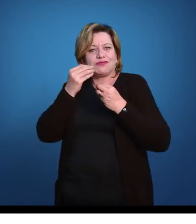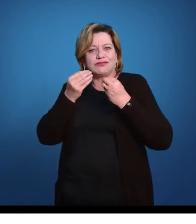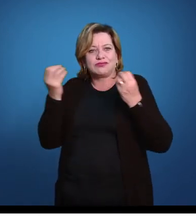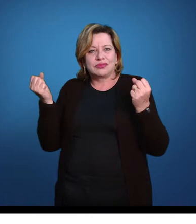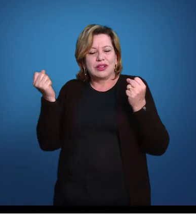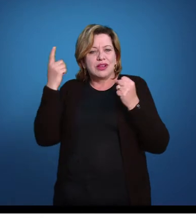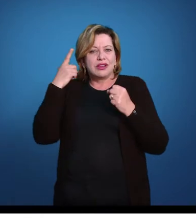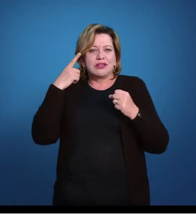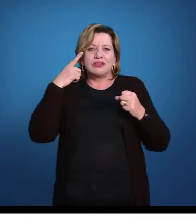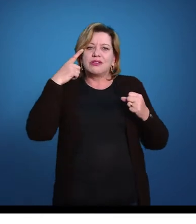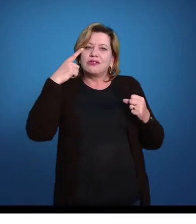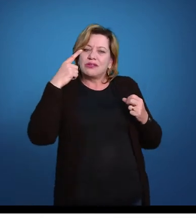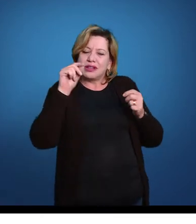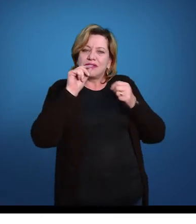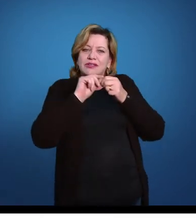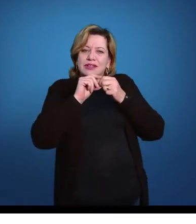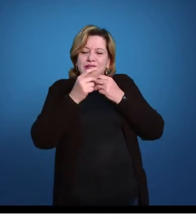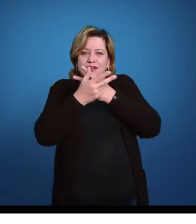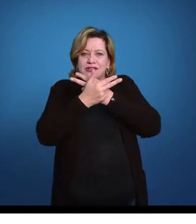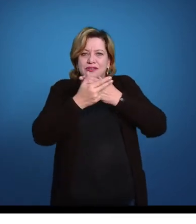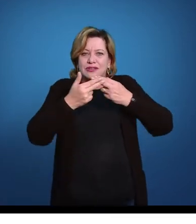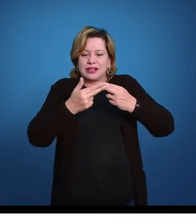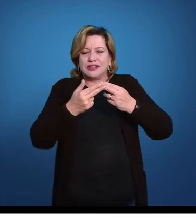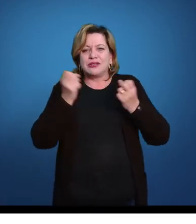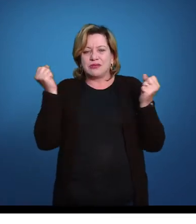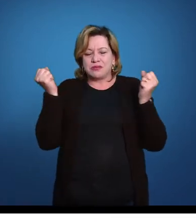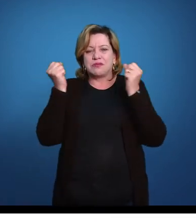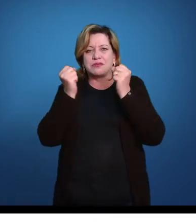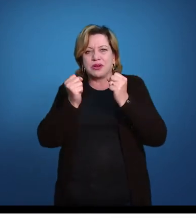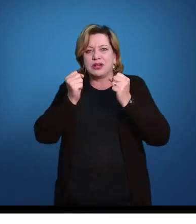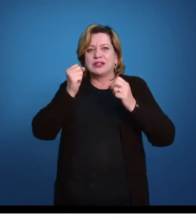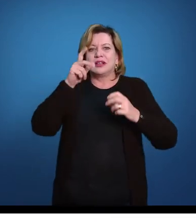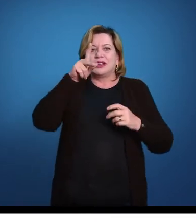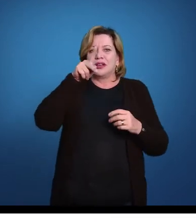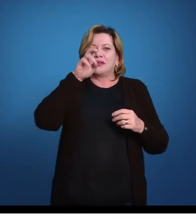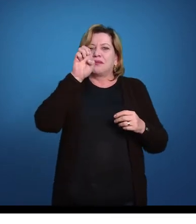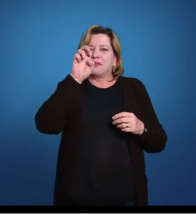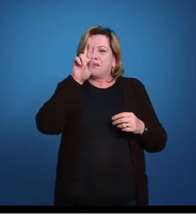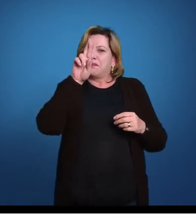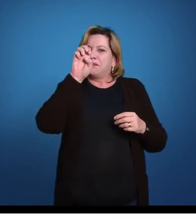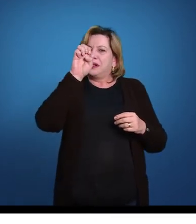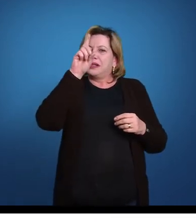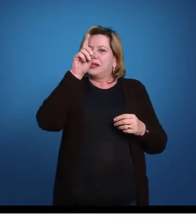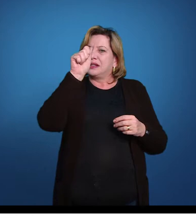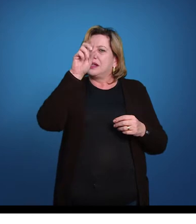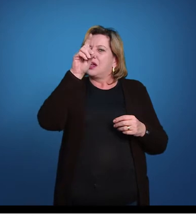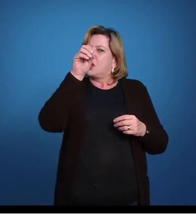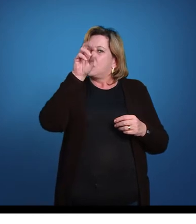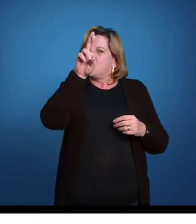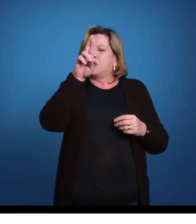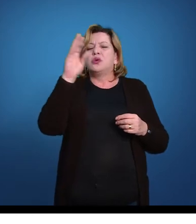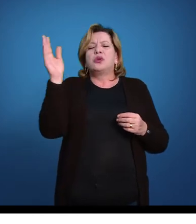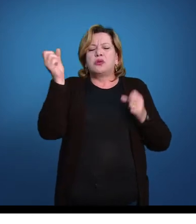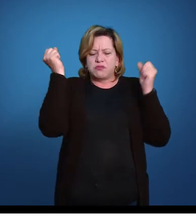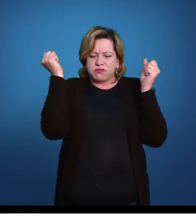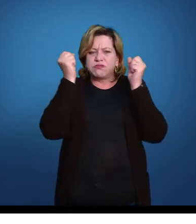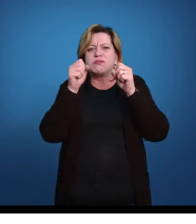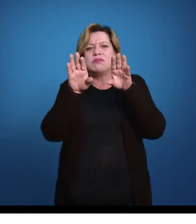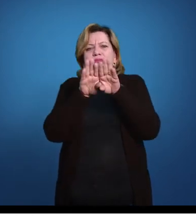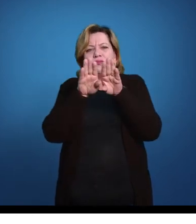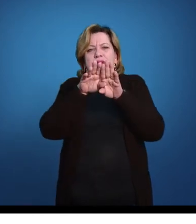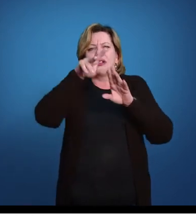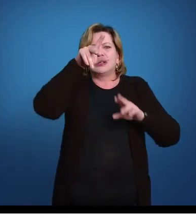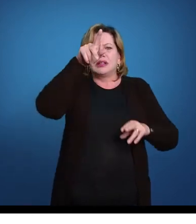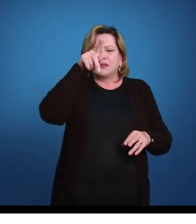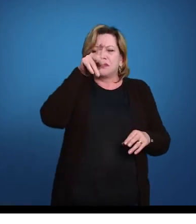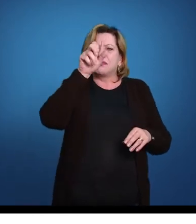eles conseguem fazer um monte de coisa. Consegue ser predador, consegue ser pastador, consegue ser frugivo, consegue mastigar, consegue usar essa